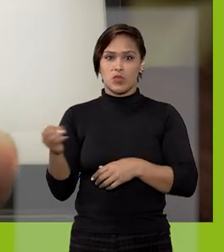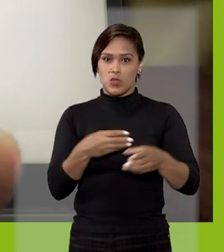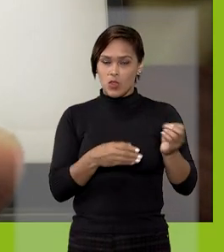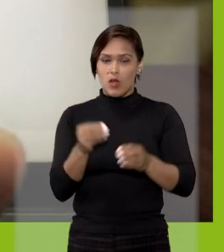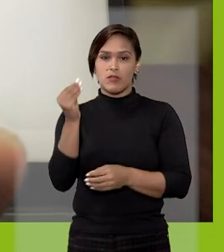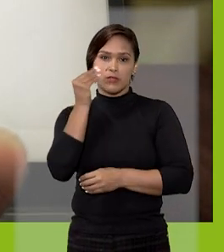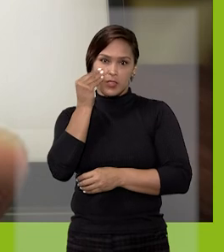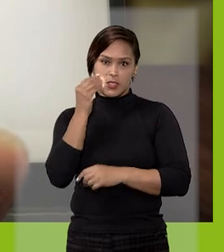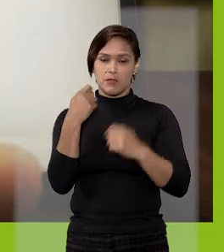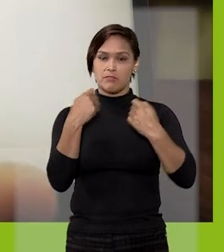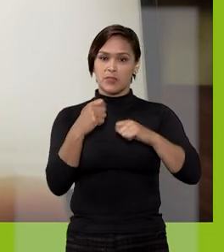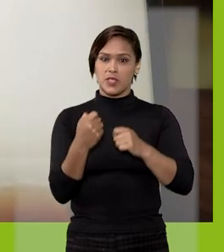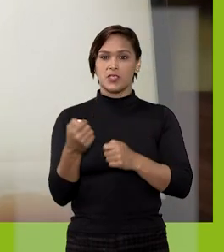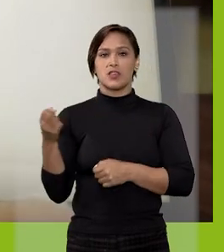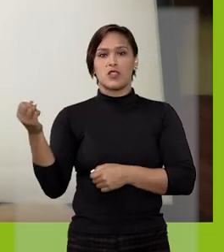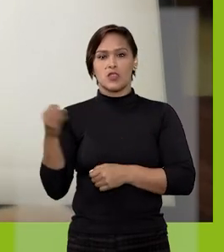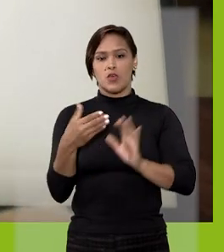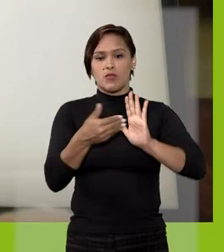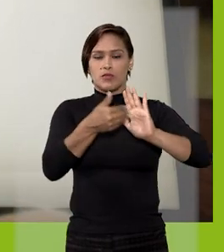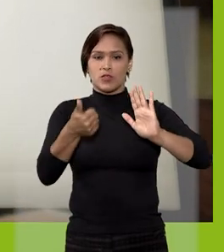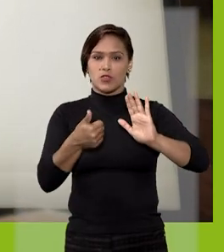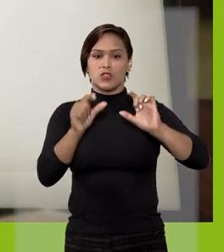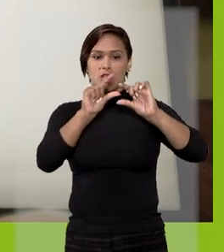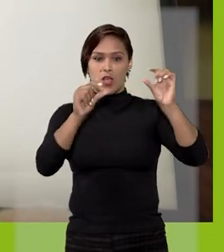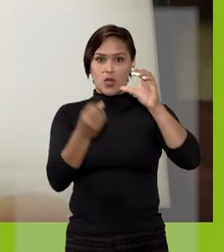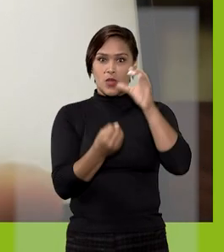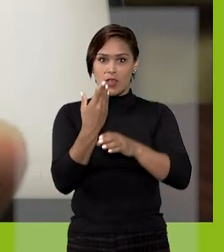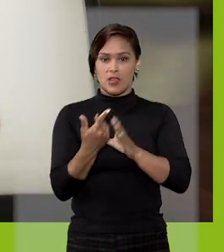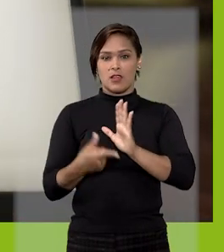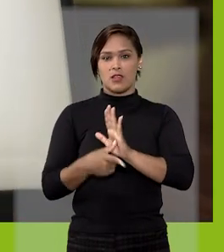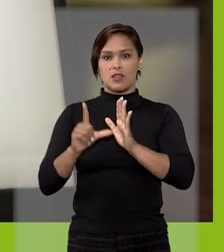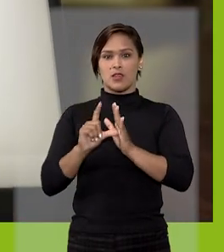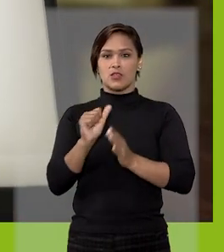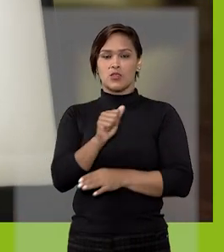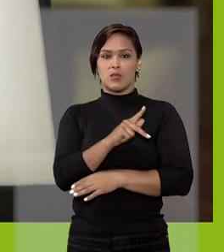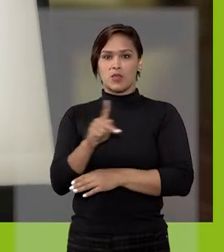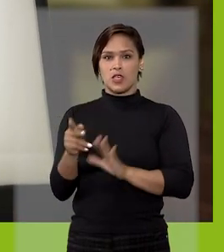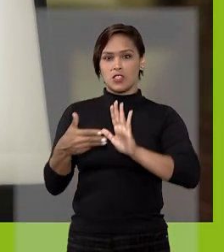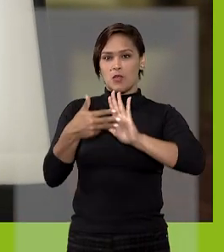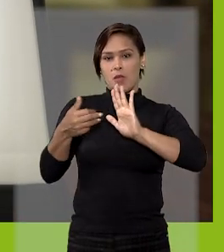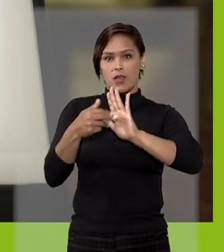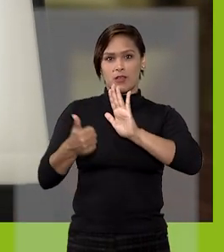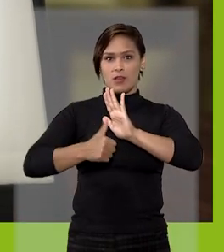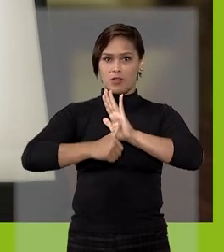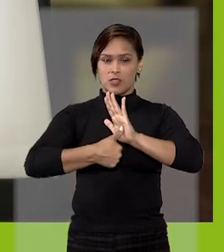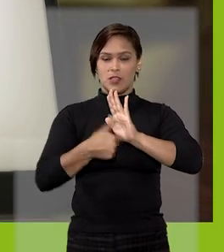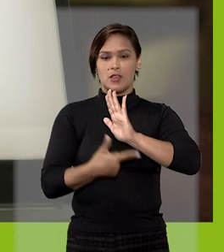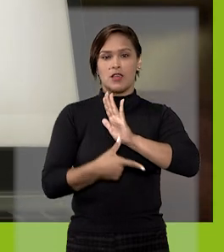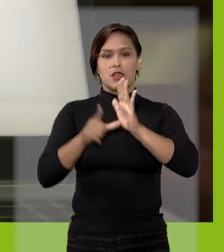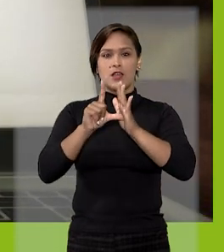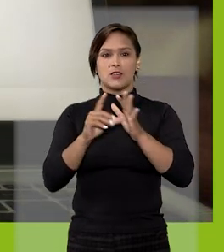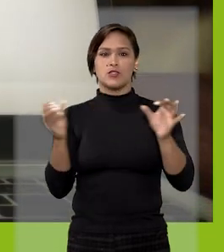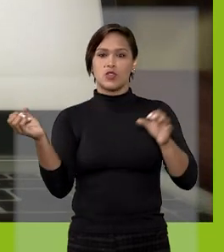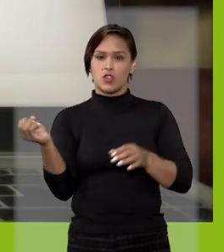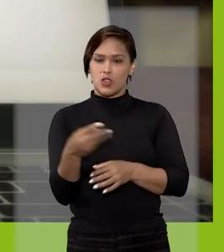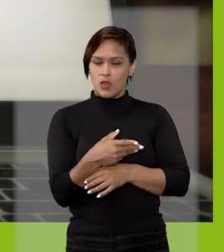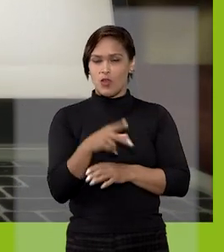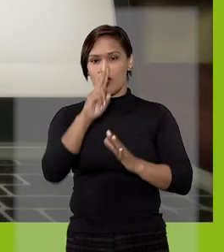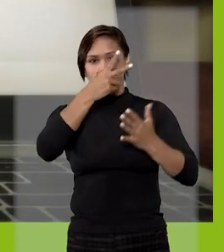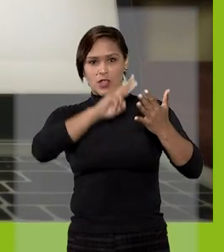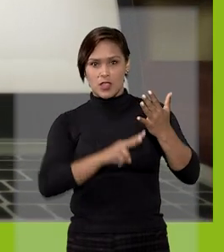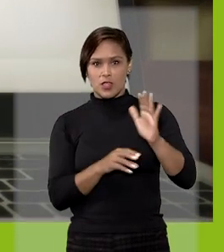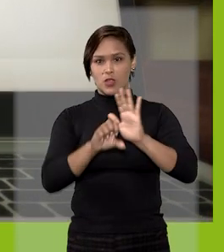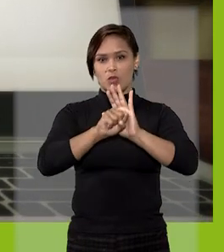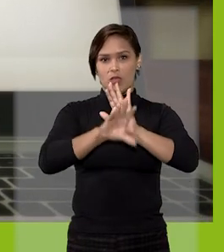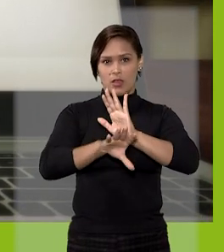tentativa, é necessário excluir a conta criada no aplicativo Microsoft Authenticator antes de efetuar outra leitura